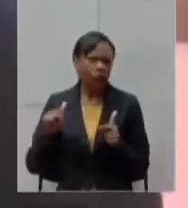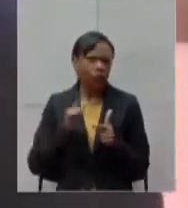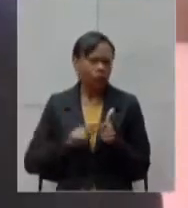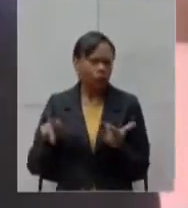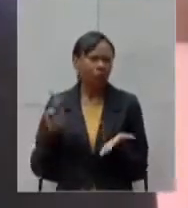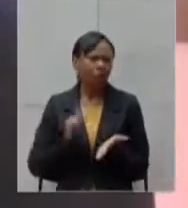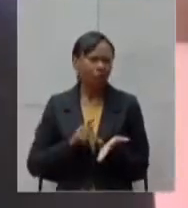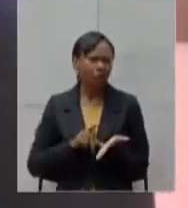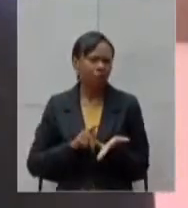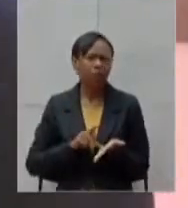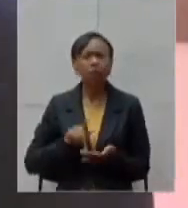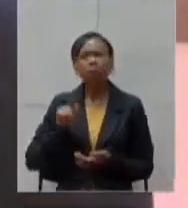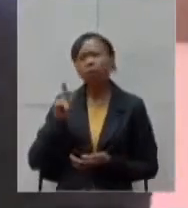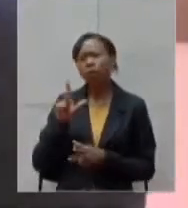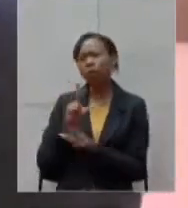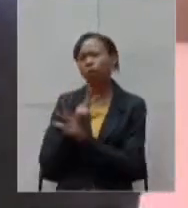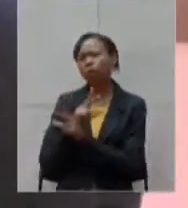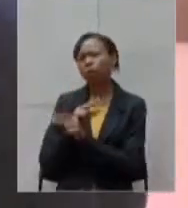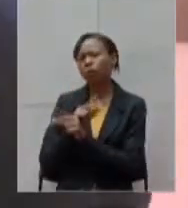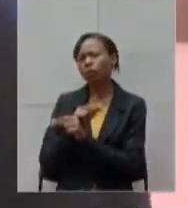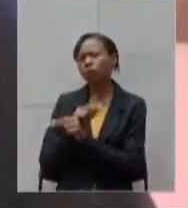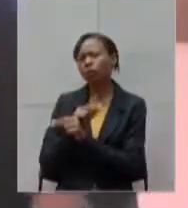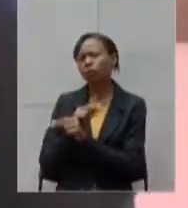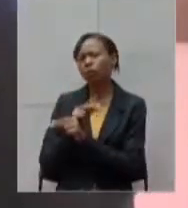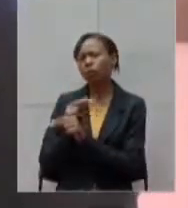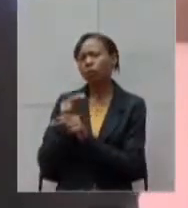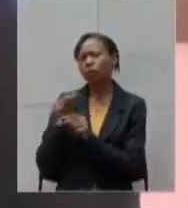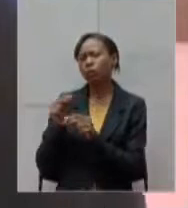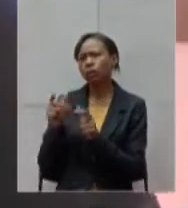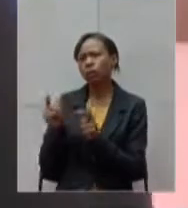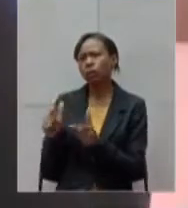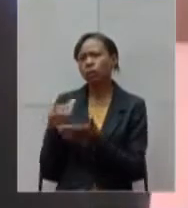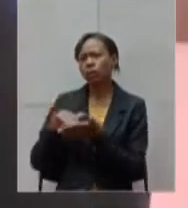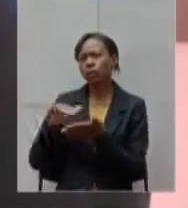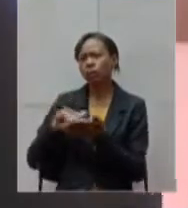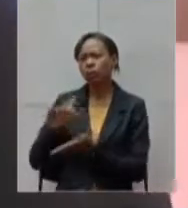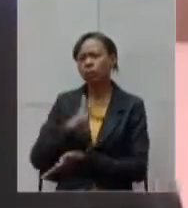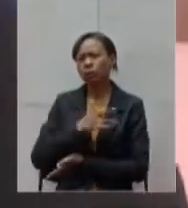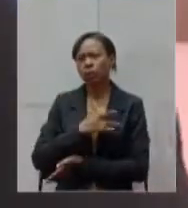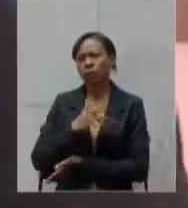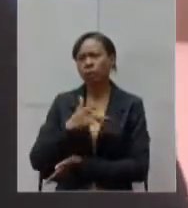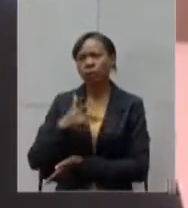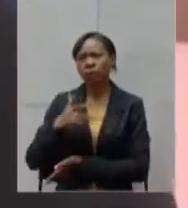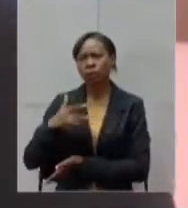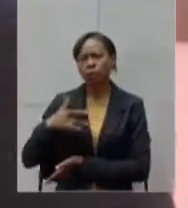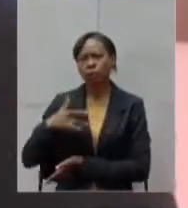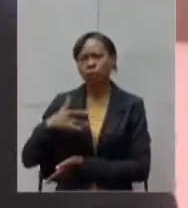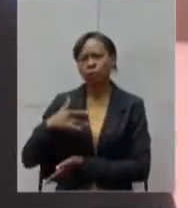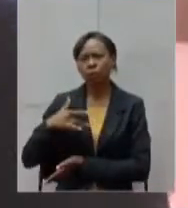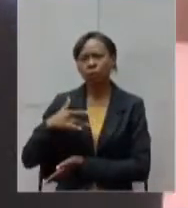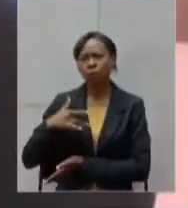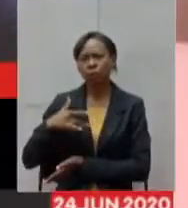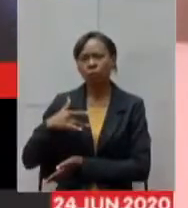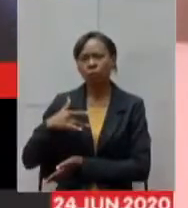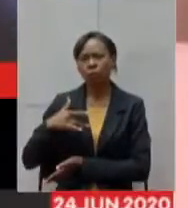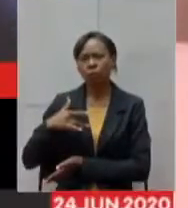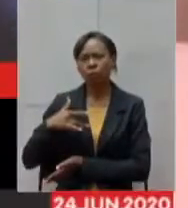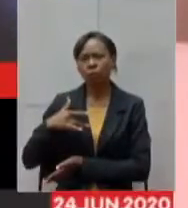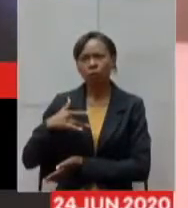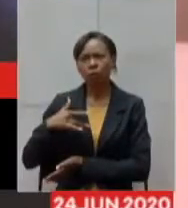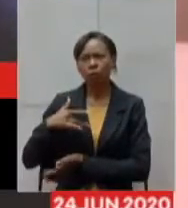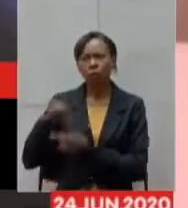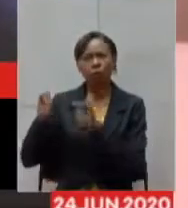Patos de Minas é regional de saúde do Alpanaíba e também de todo Noroeste de Minas o Noroeste de Minas não tem um hospital